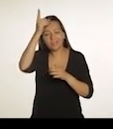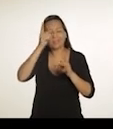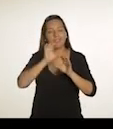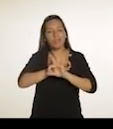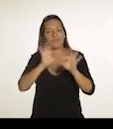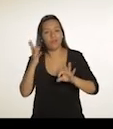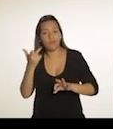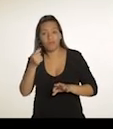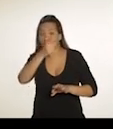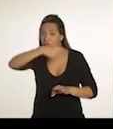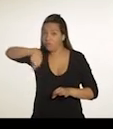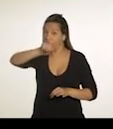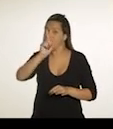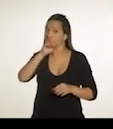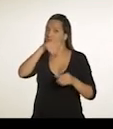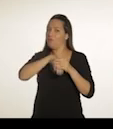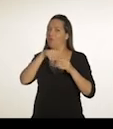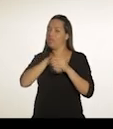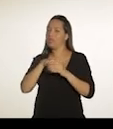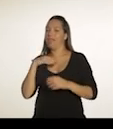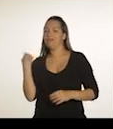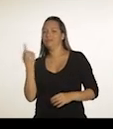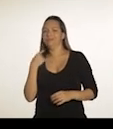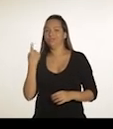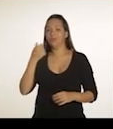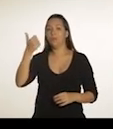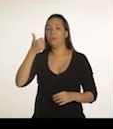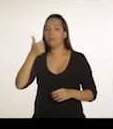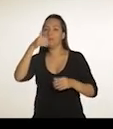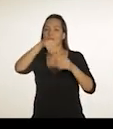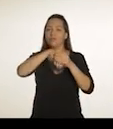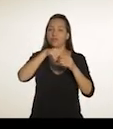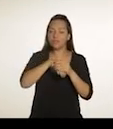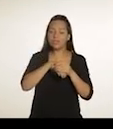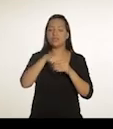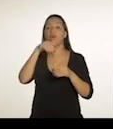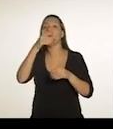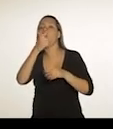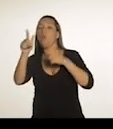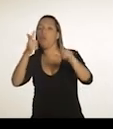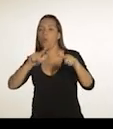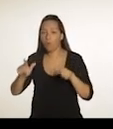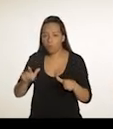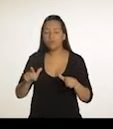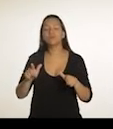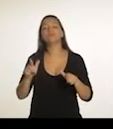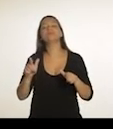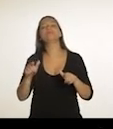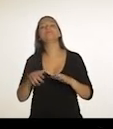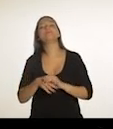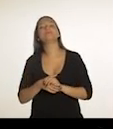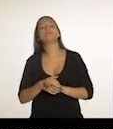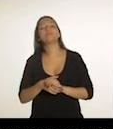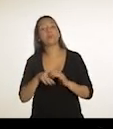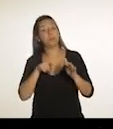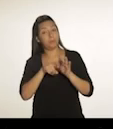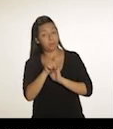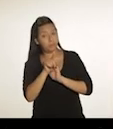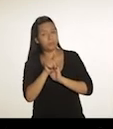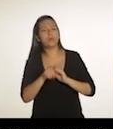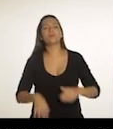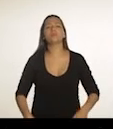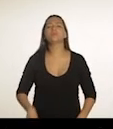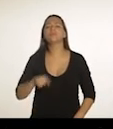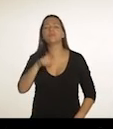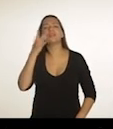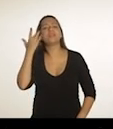Nenhum de vocês votou na gente no primeiro turno, votaram em outras candidaturas e outros projetos. Você acha que o caminho para a gente chegar a um nível de desenvolvimento alto